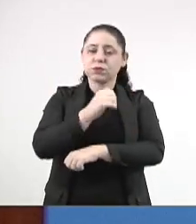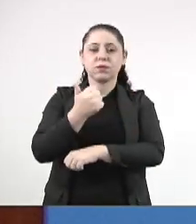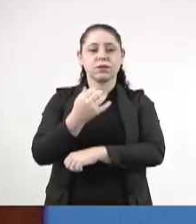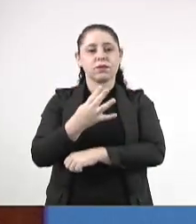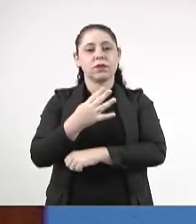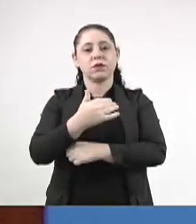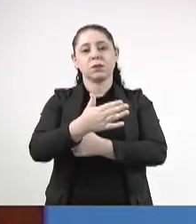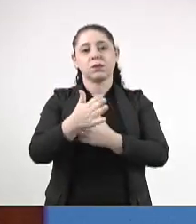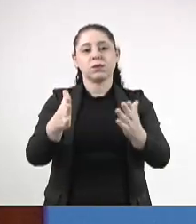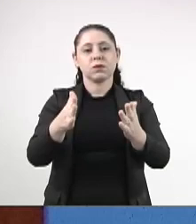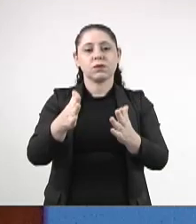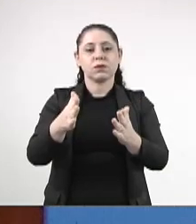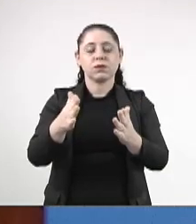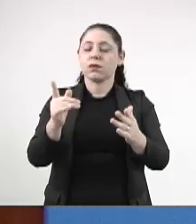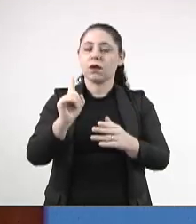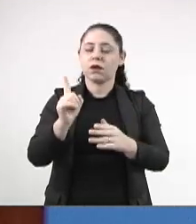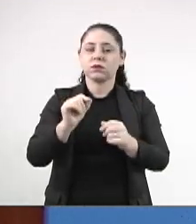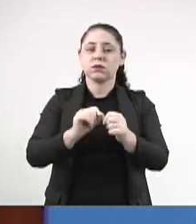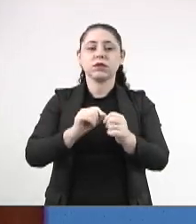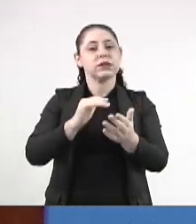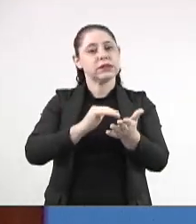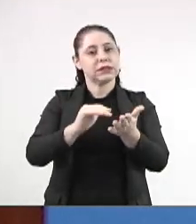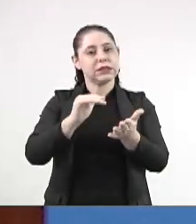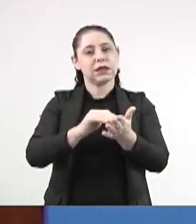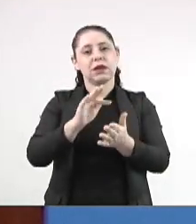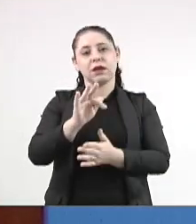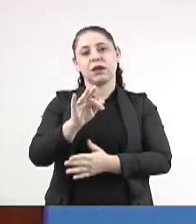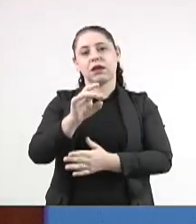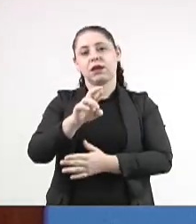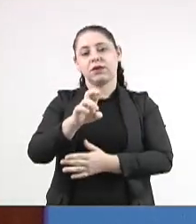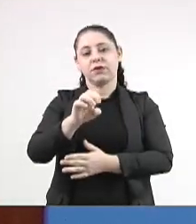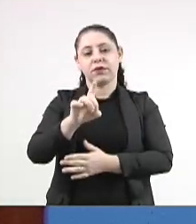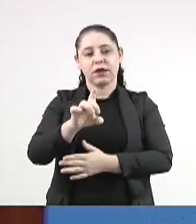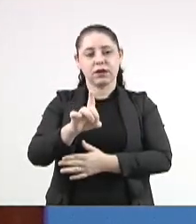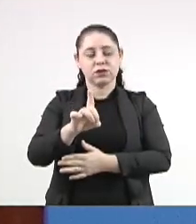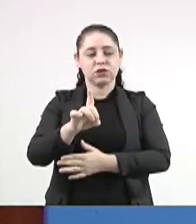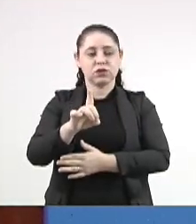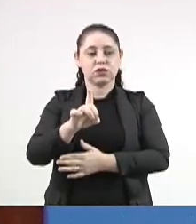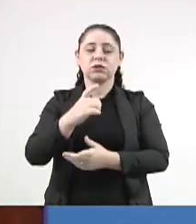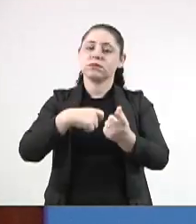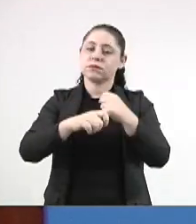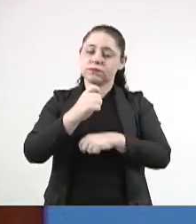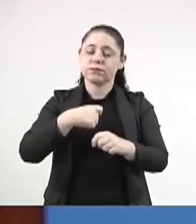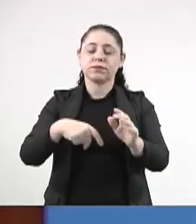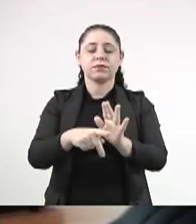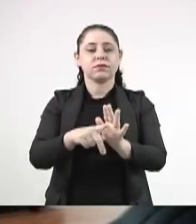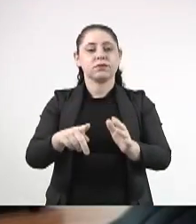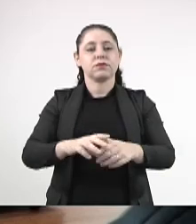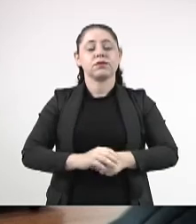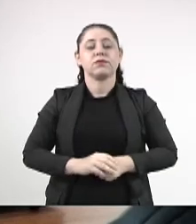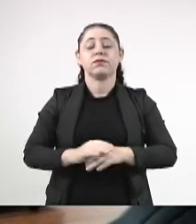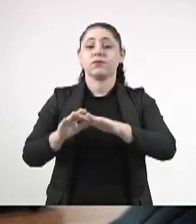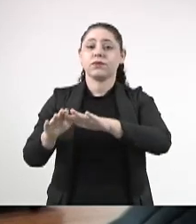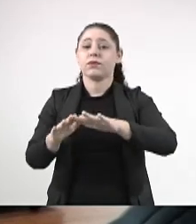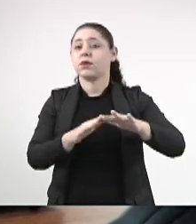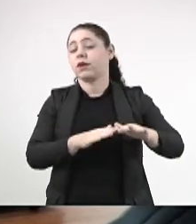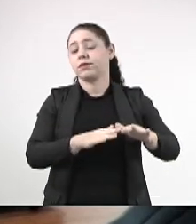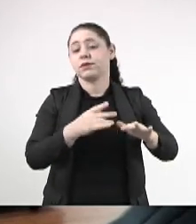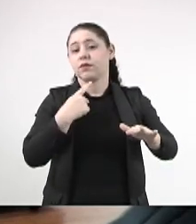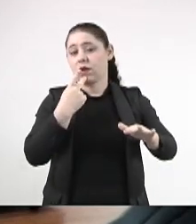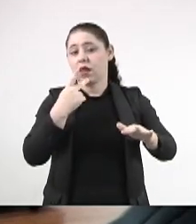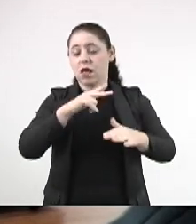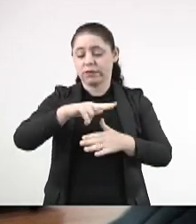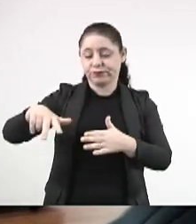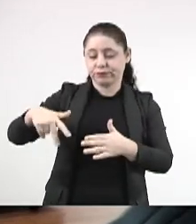deputado, deputado não, por enquanto não, secretário Fred, de administração. Bom, não é isso que eu vim falar,